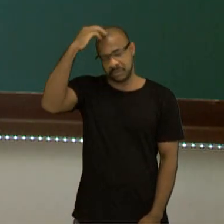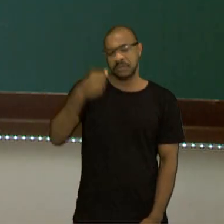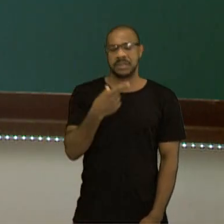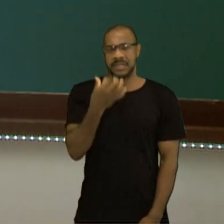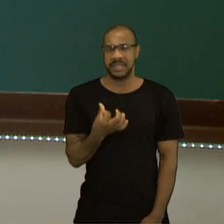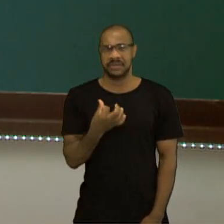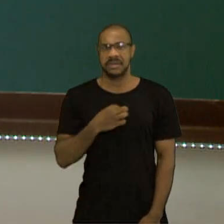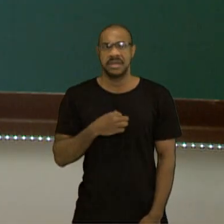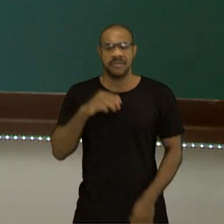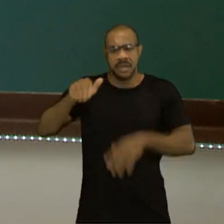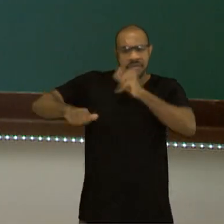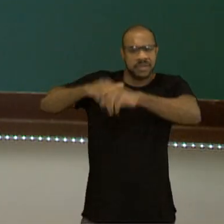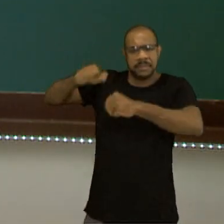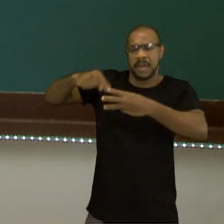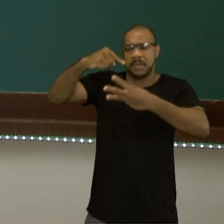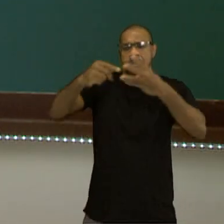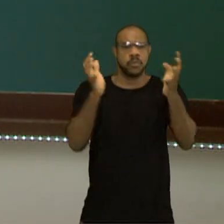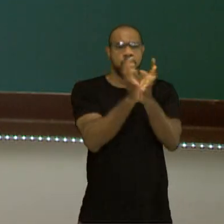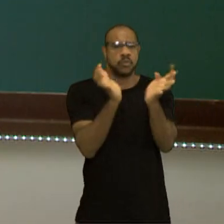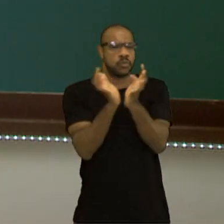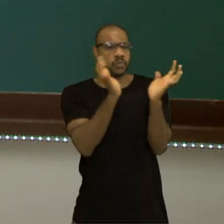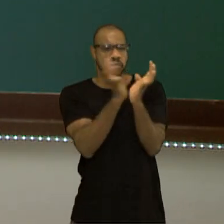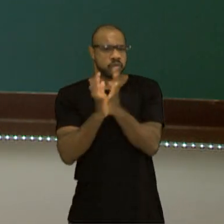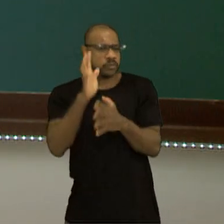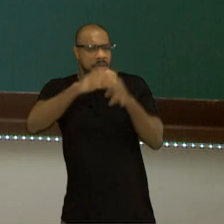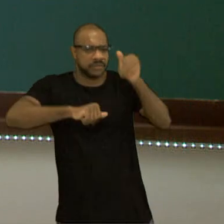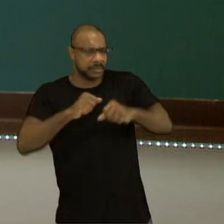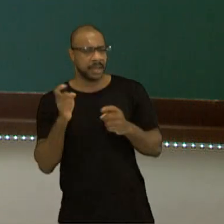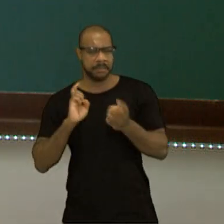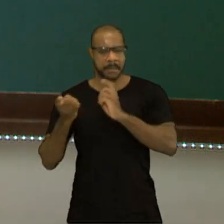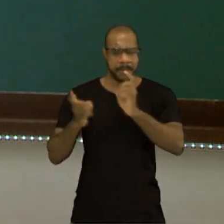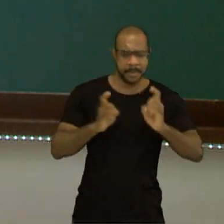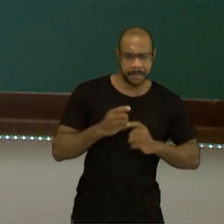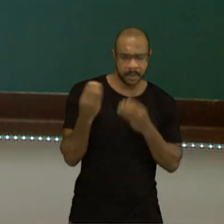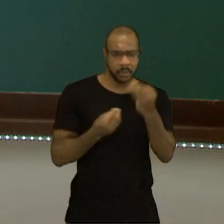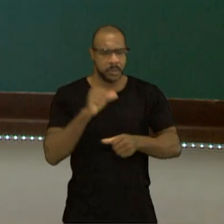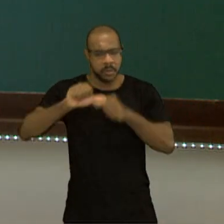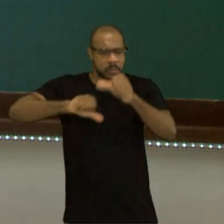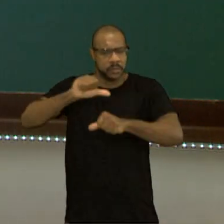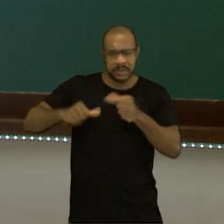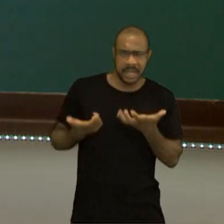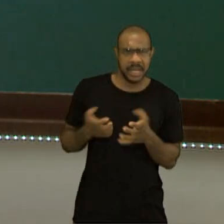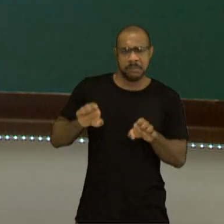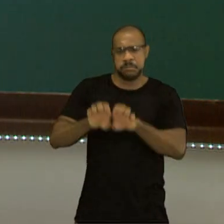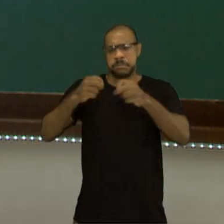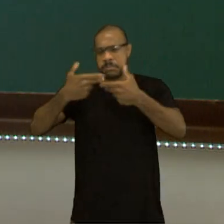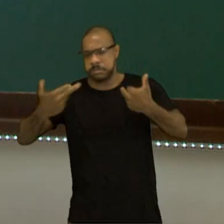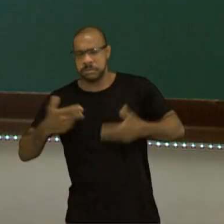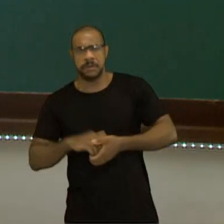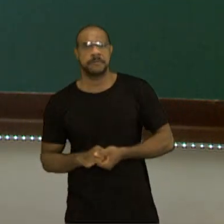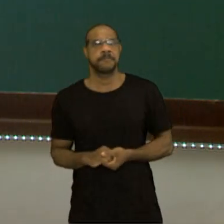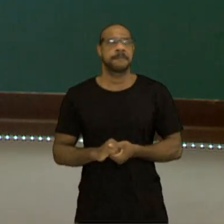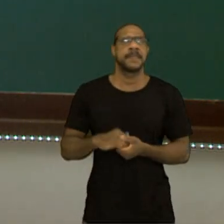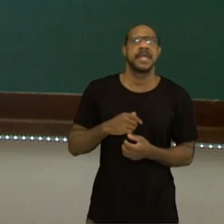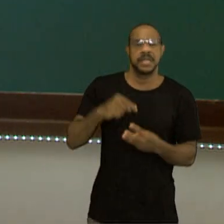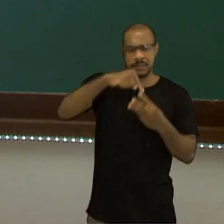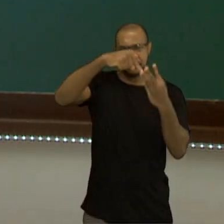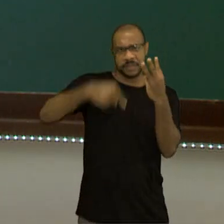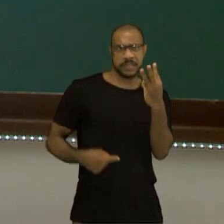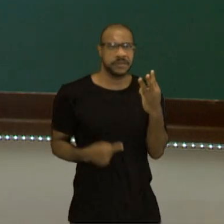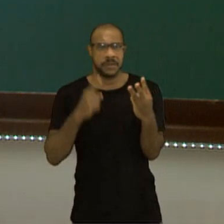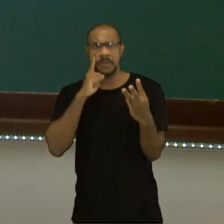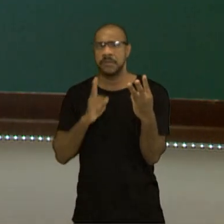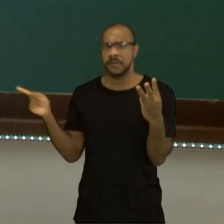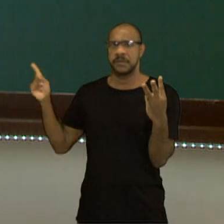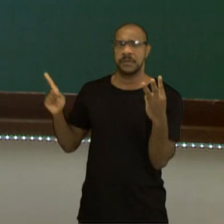esses três estados para tentar modificar as estruturas ali da sociedade. Mas olha só, esses três estados, eles,